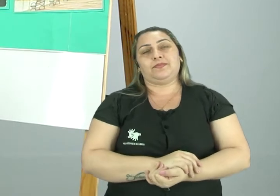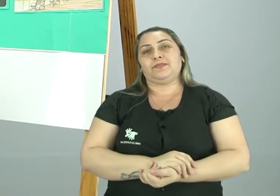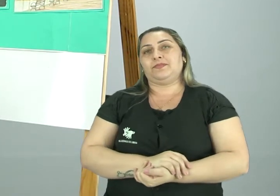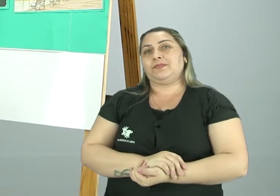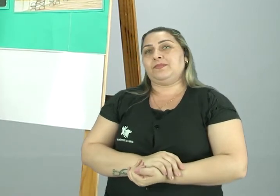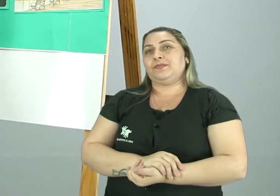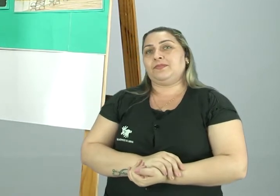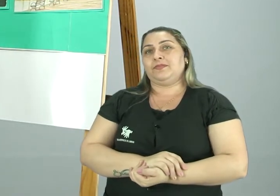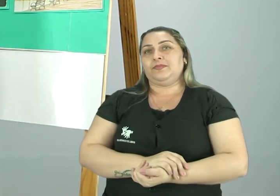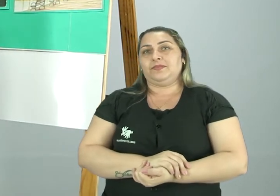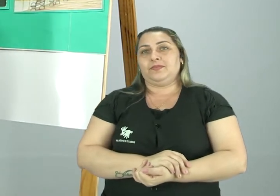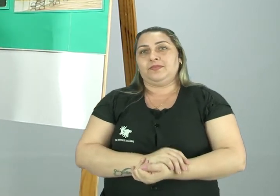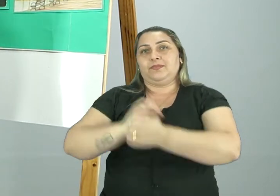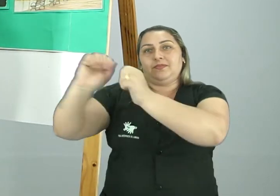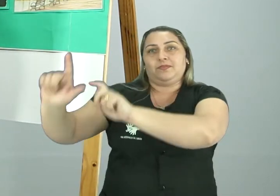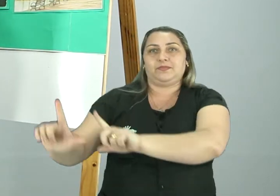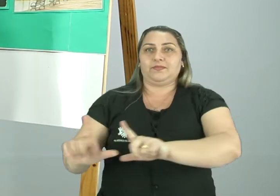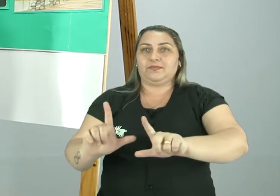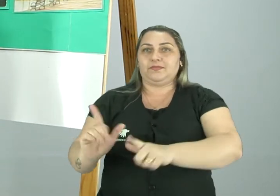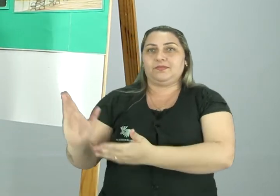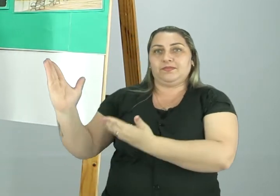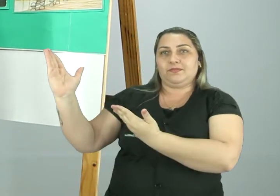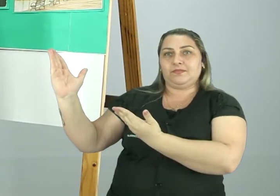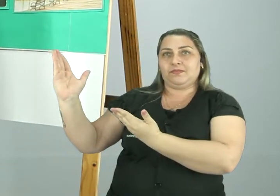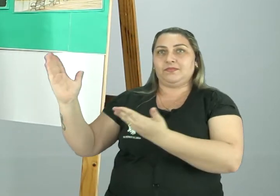Então, acompanhe aí na telinha agora.